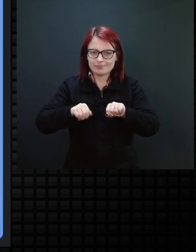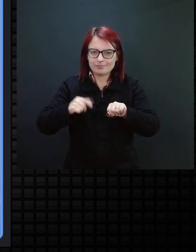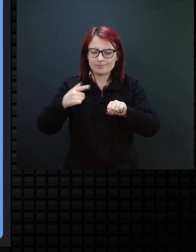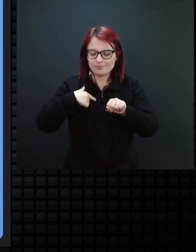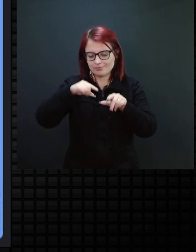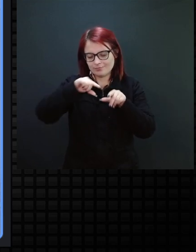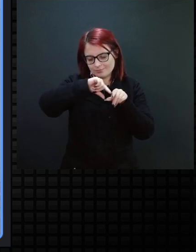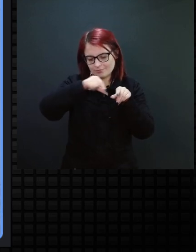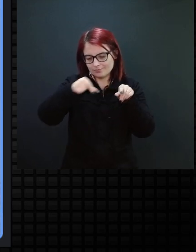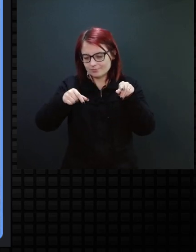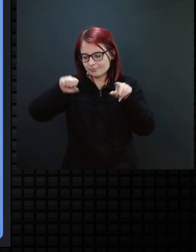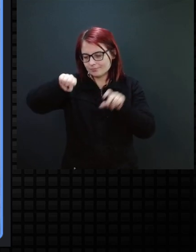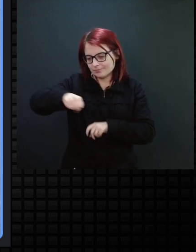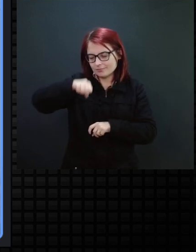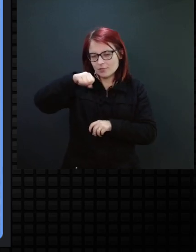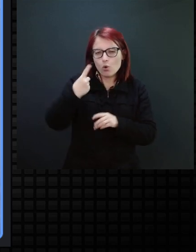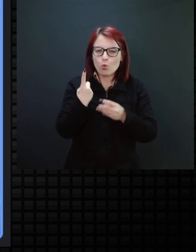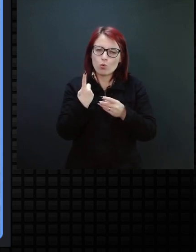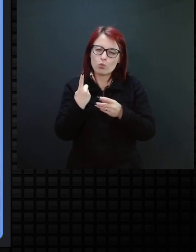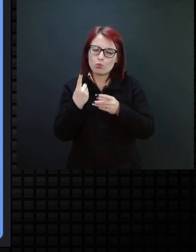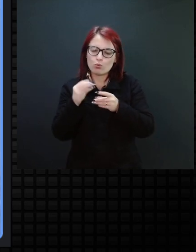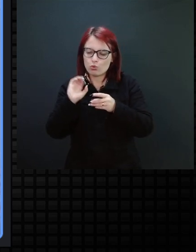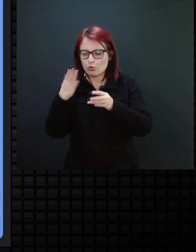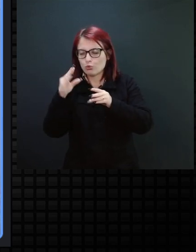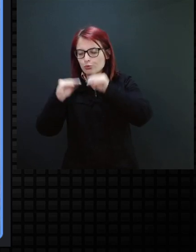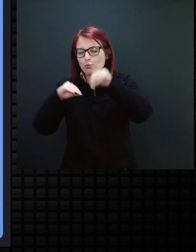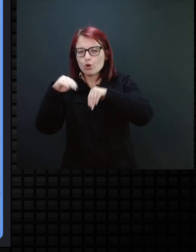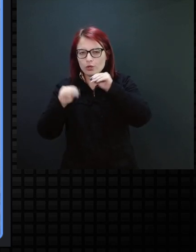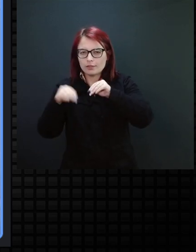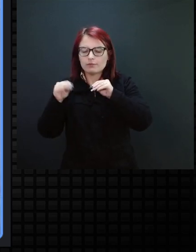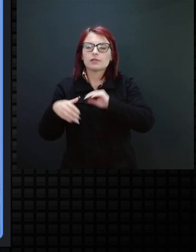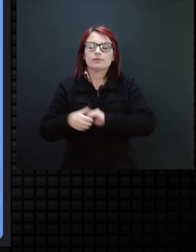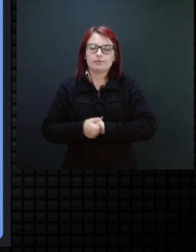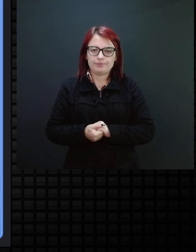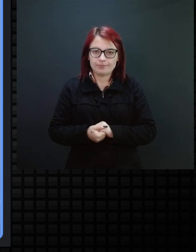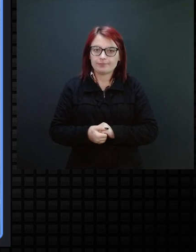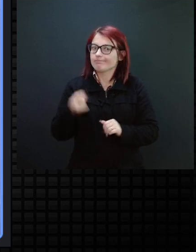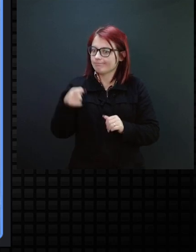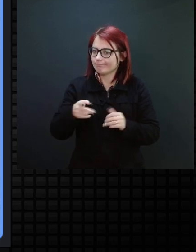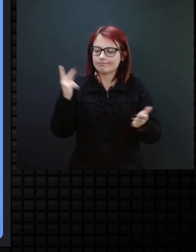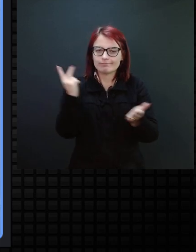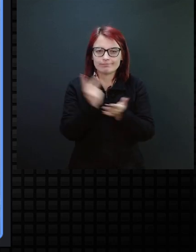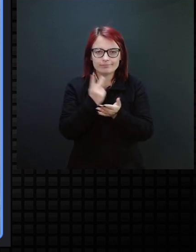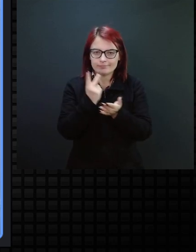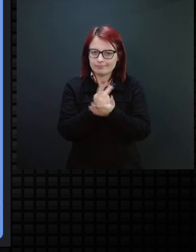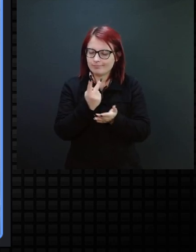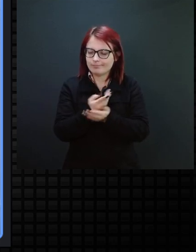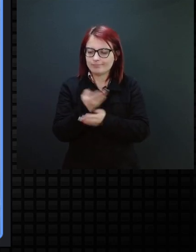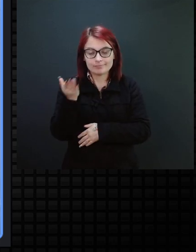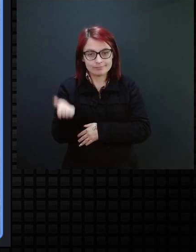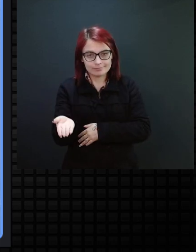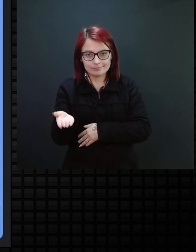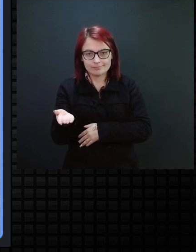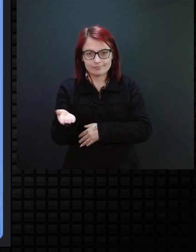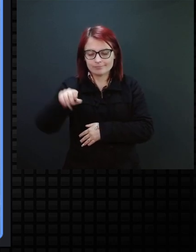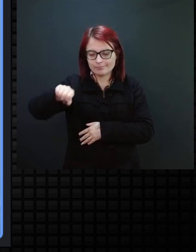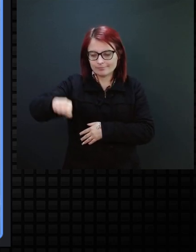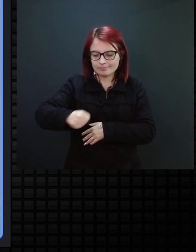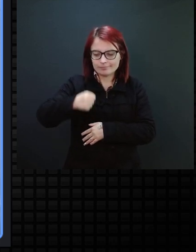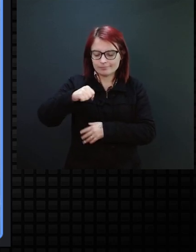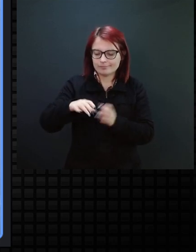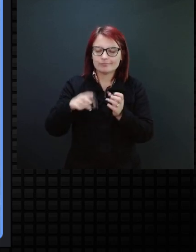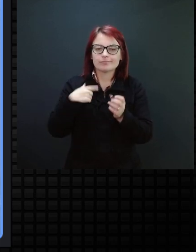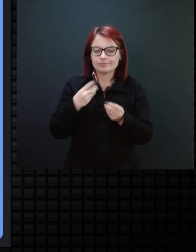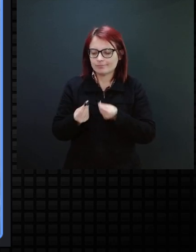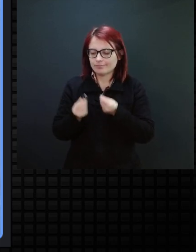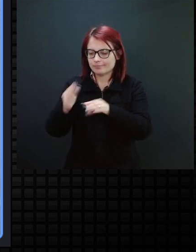ou uma de silicone que ela é maleável, vai ser sempre aquela, vai ser sempre a mão da criança